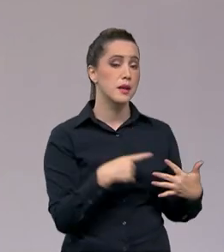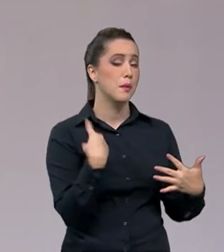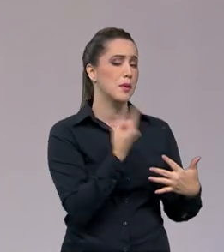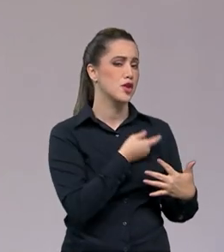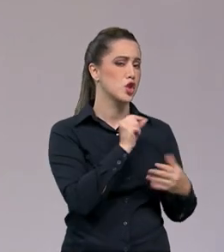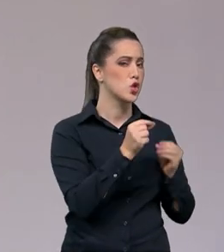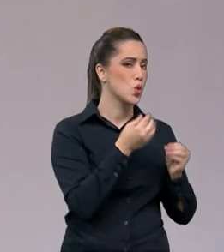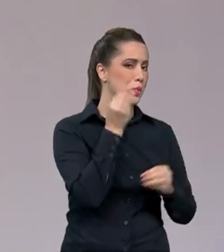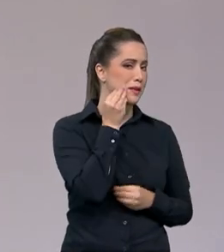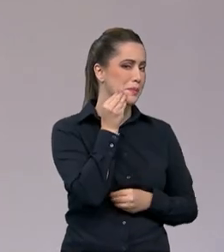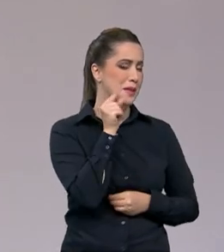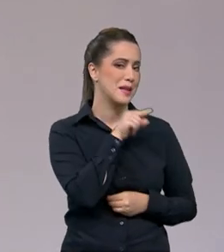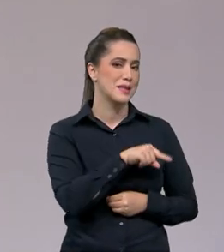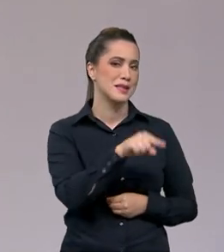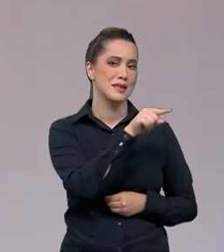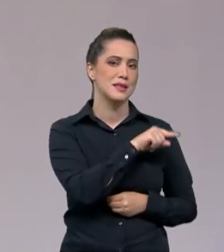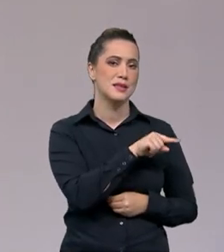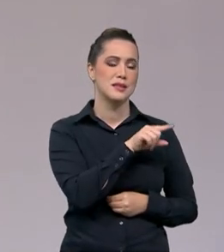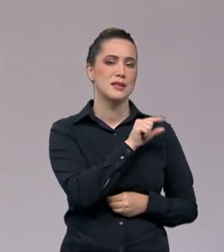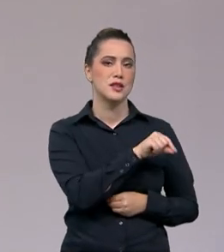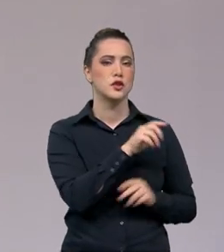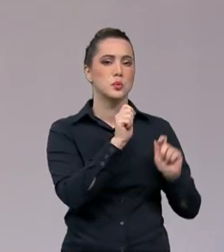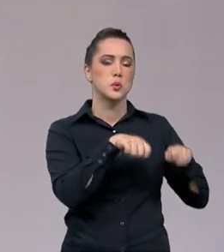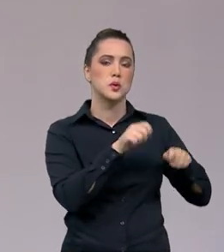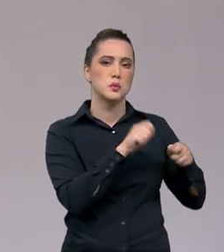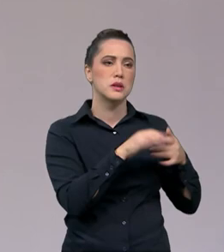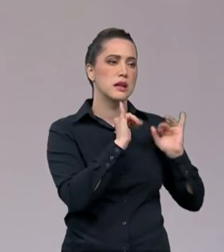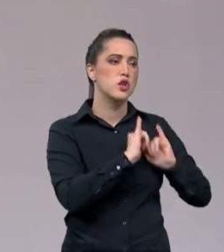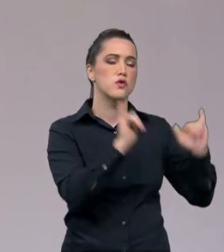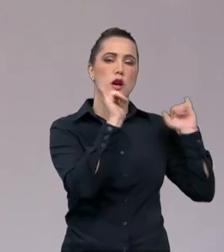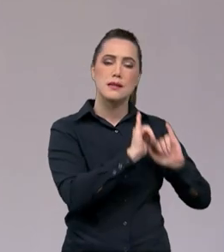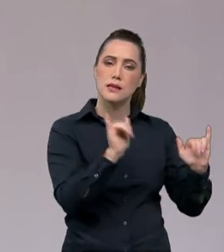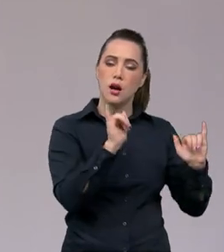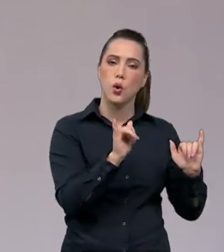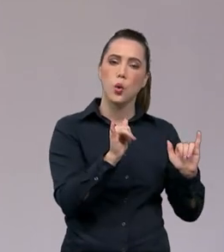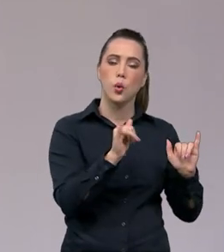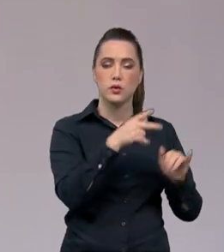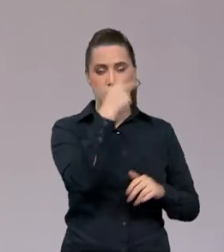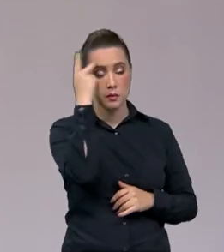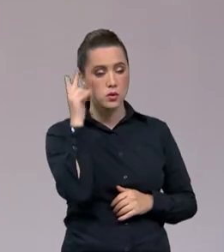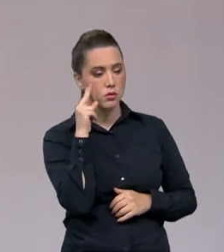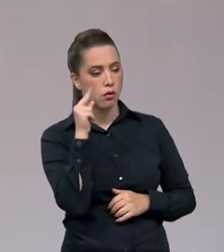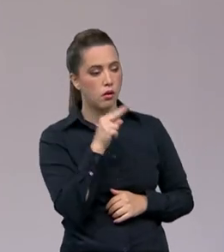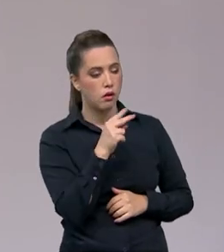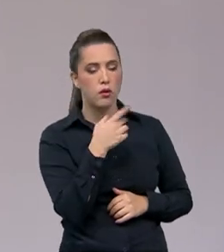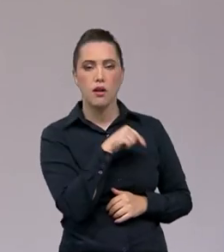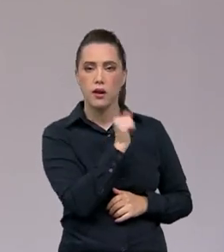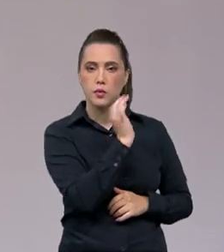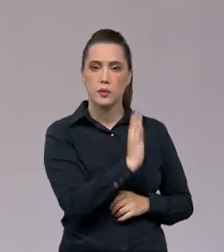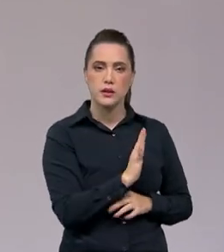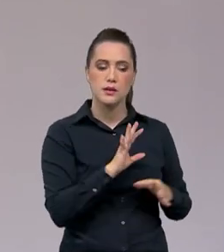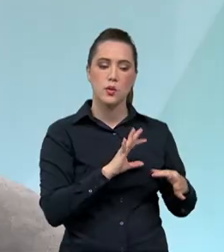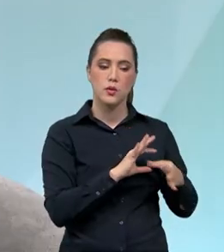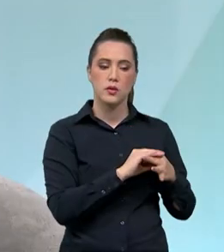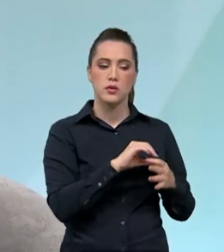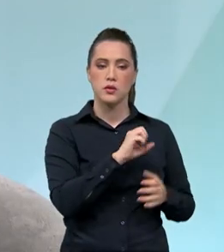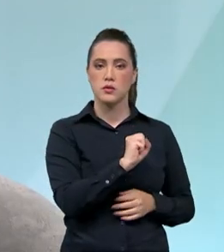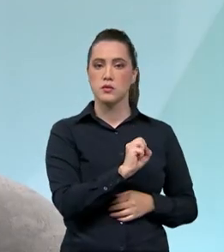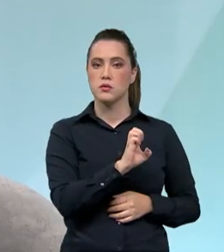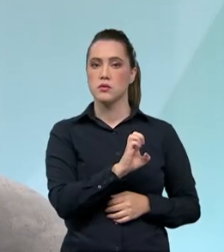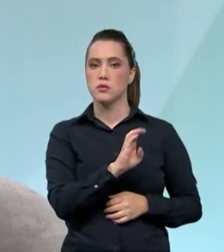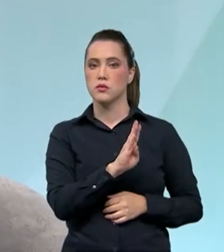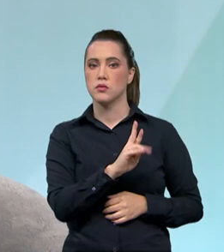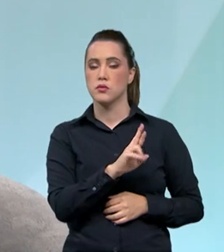pouquinho sobre essa experiência aí de uma forma de divulgação e de atração de turistas em parceria com o Sebrae. É extremamente